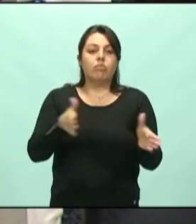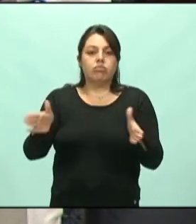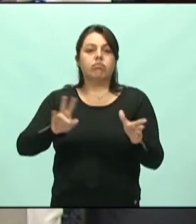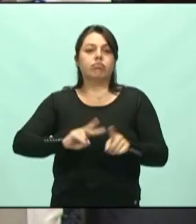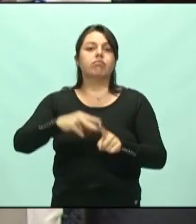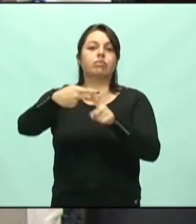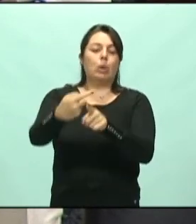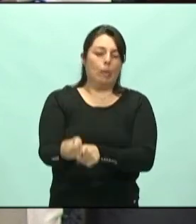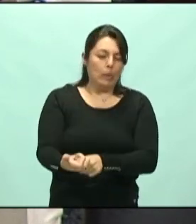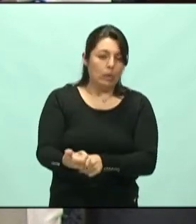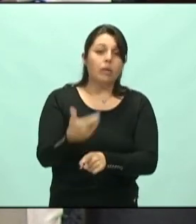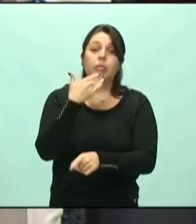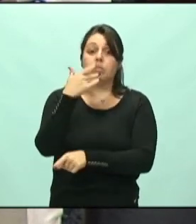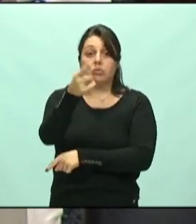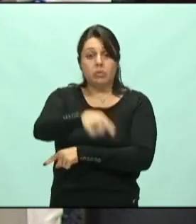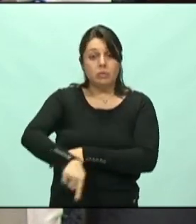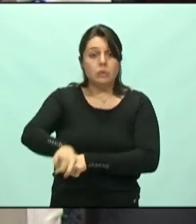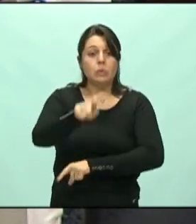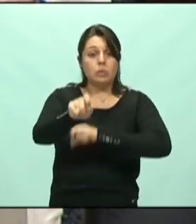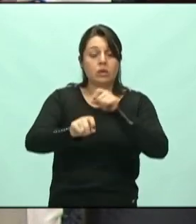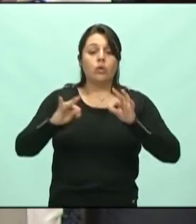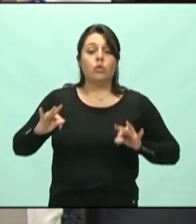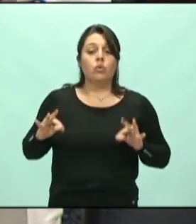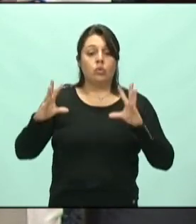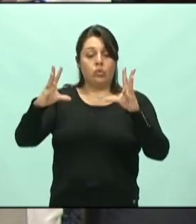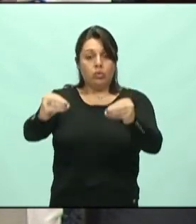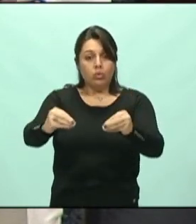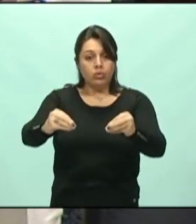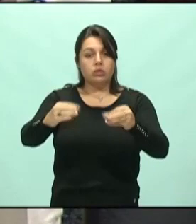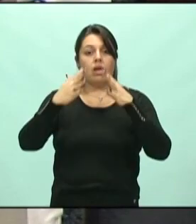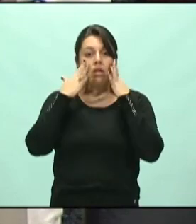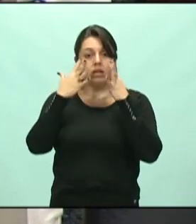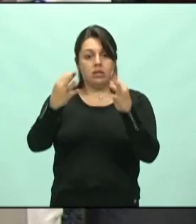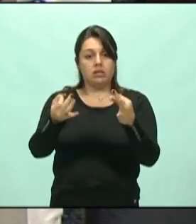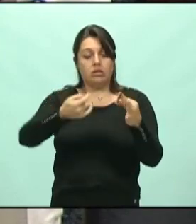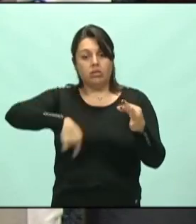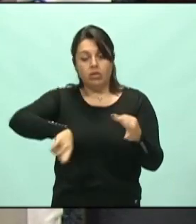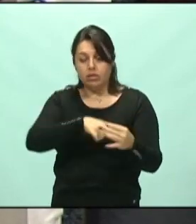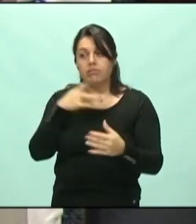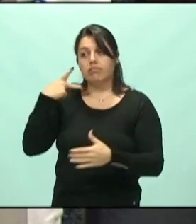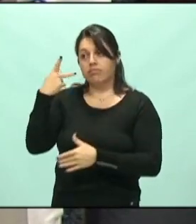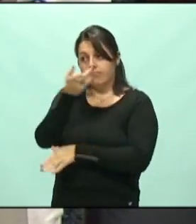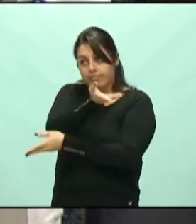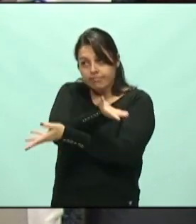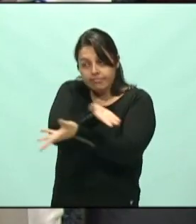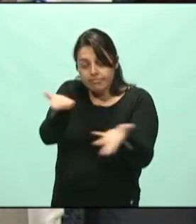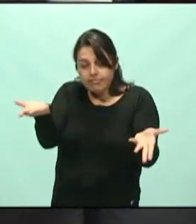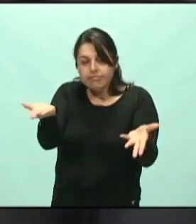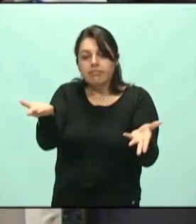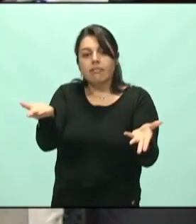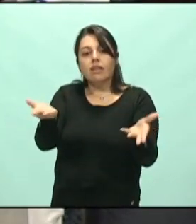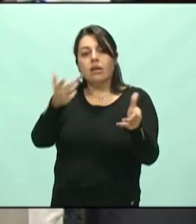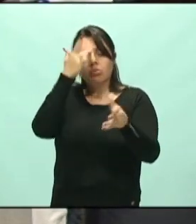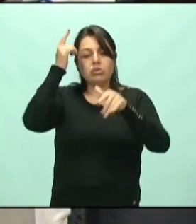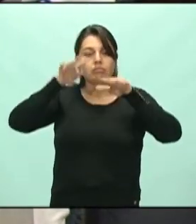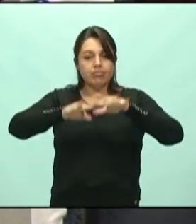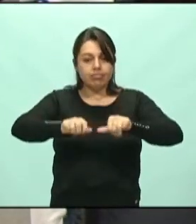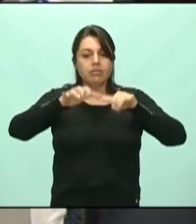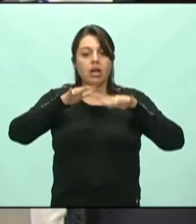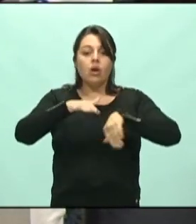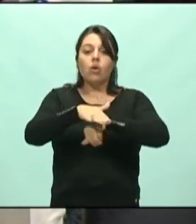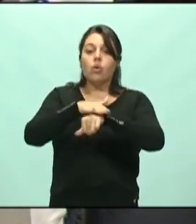O que eu posso pedir para vocês, para todos que estão ouvindo, para os nobres vereadores e para público em geral,